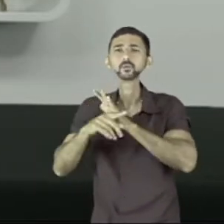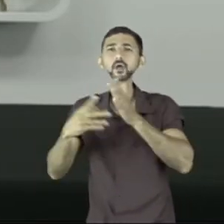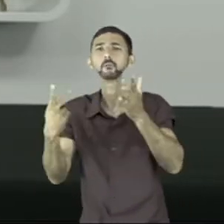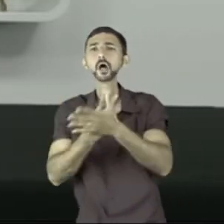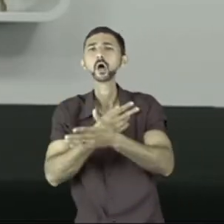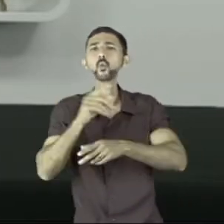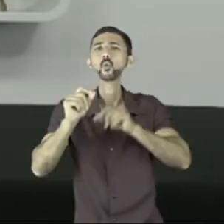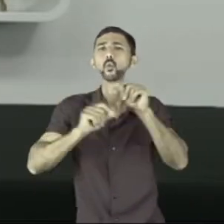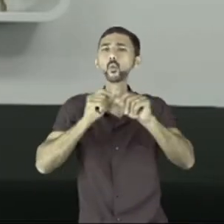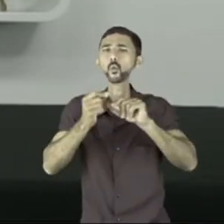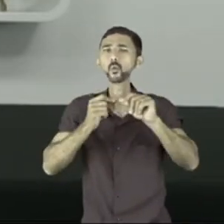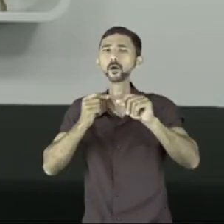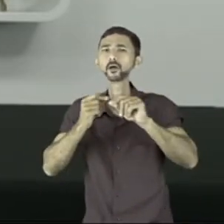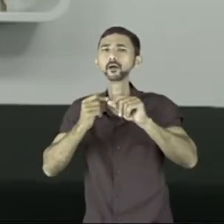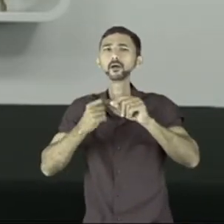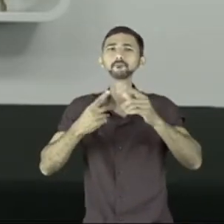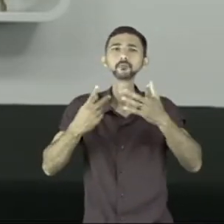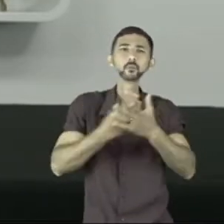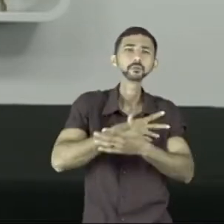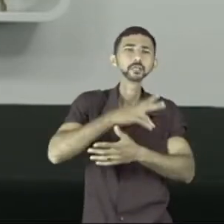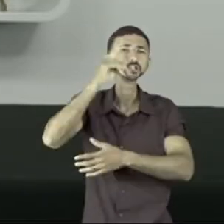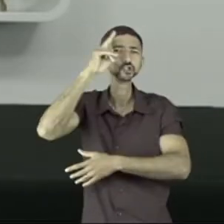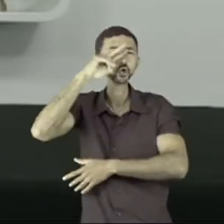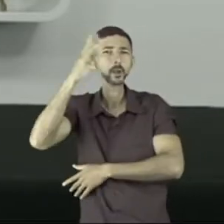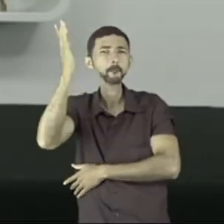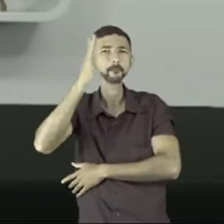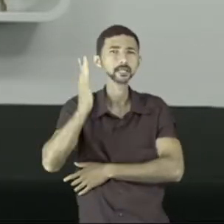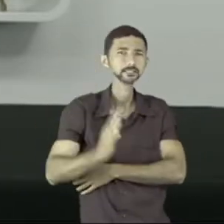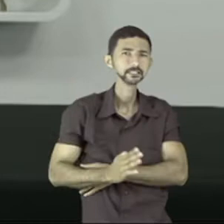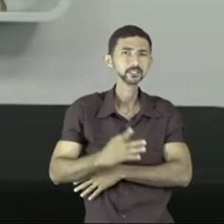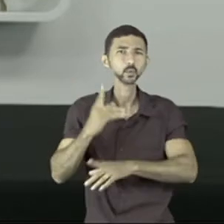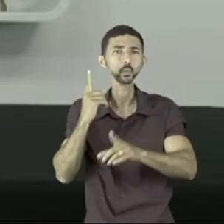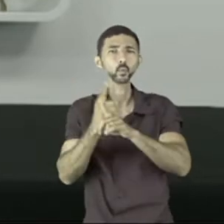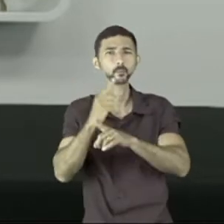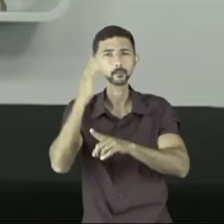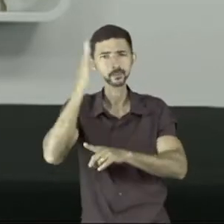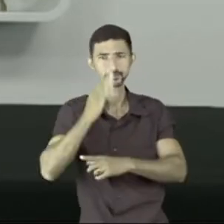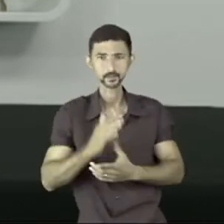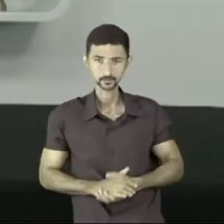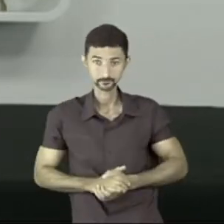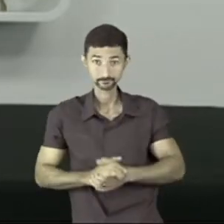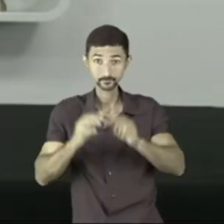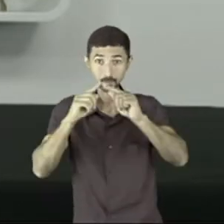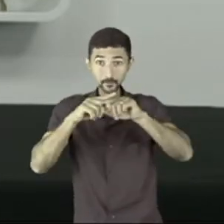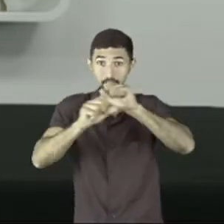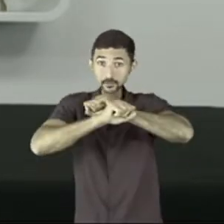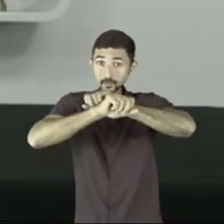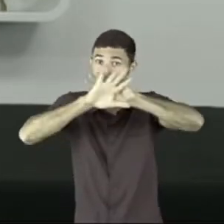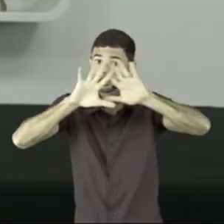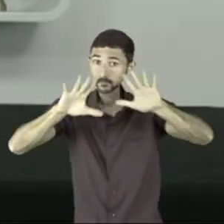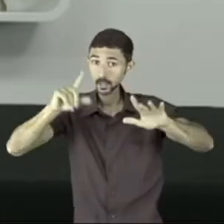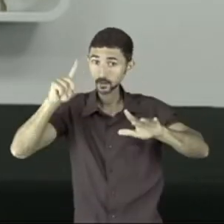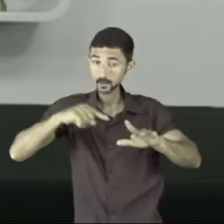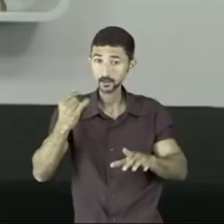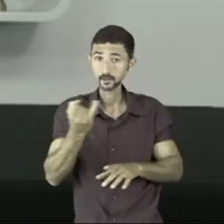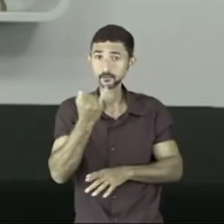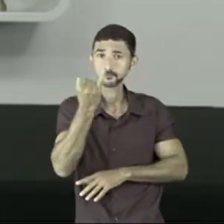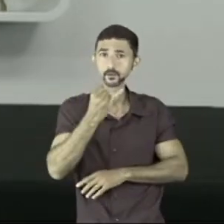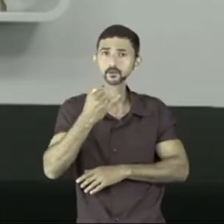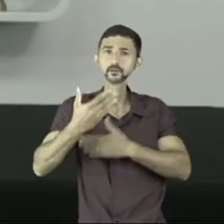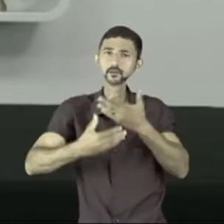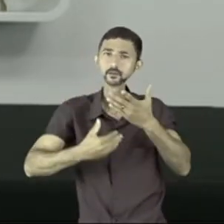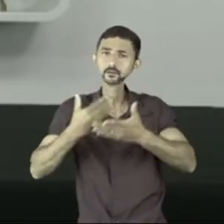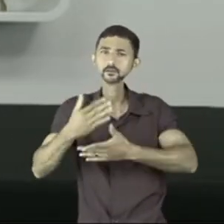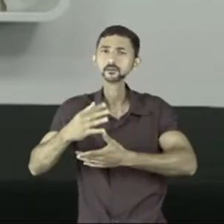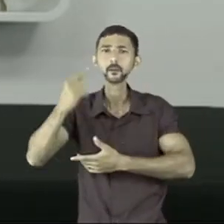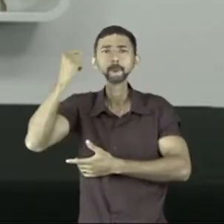fala a respeito de história do Brasil e do Descobrimento. Mas deixar claro que é importante que